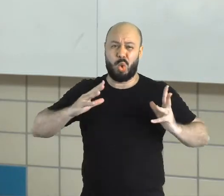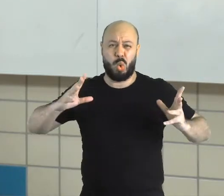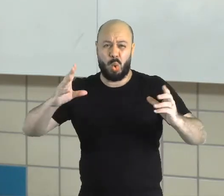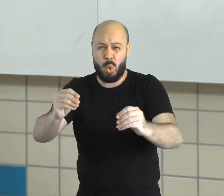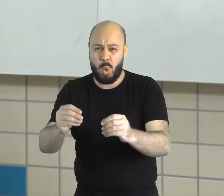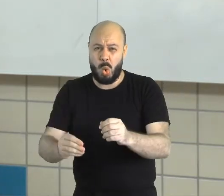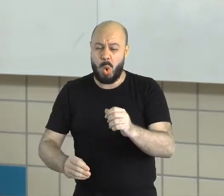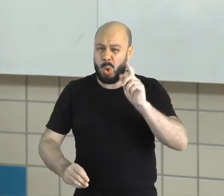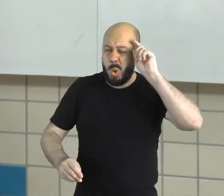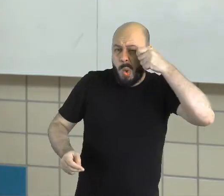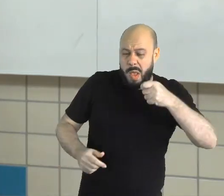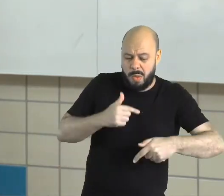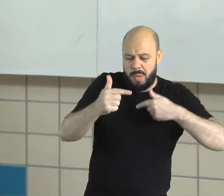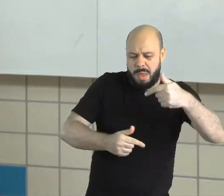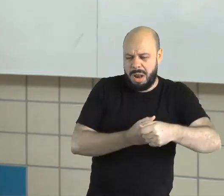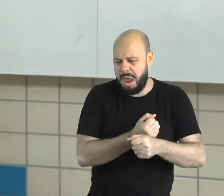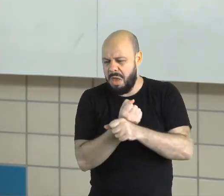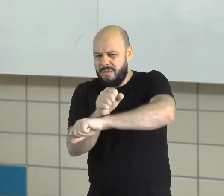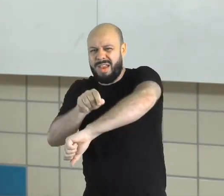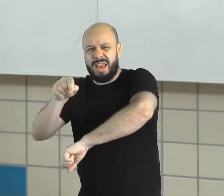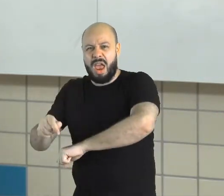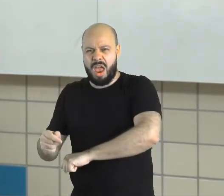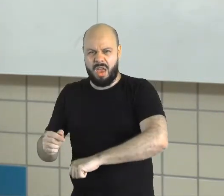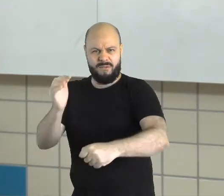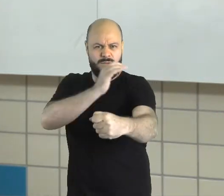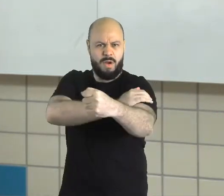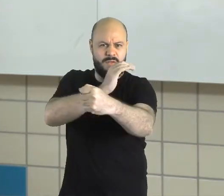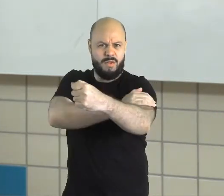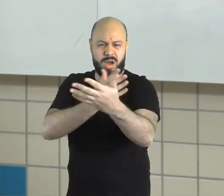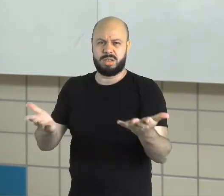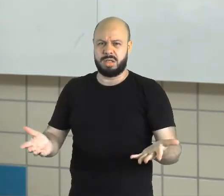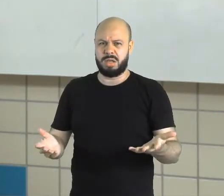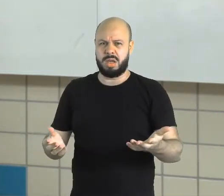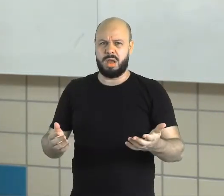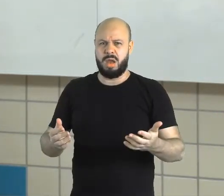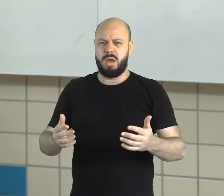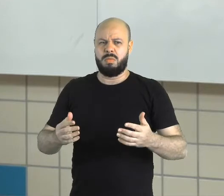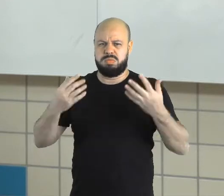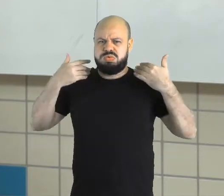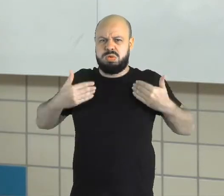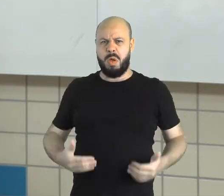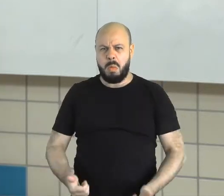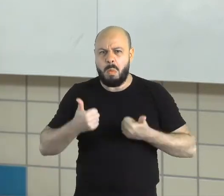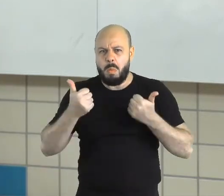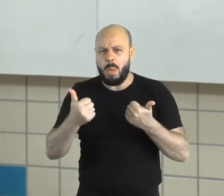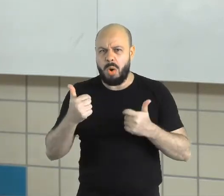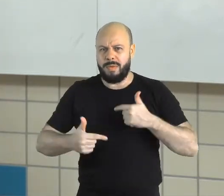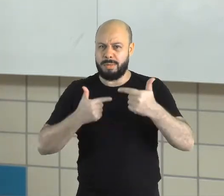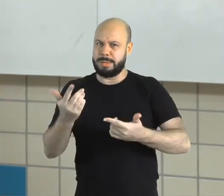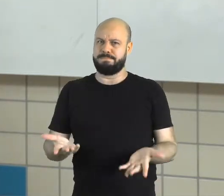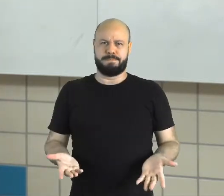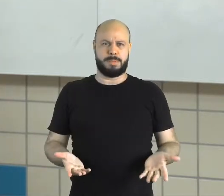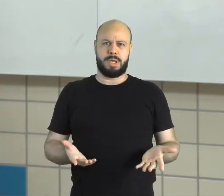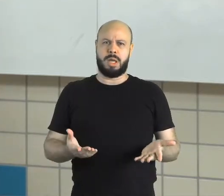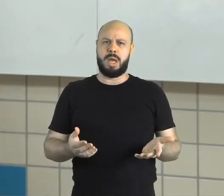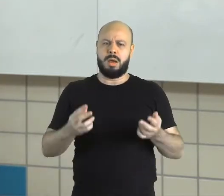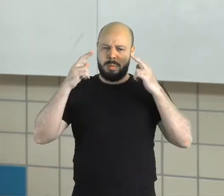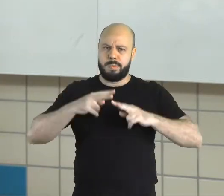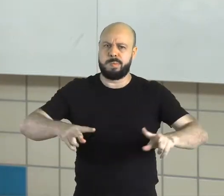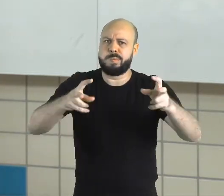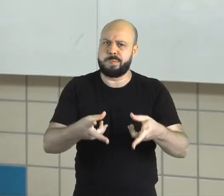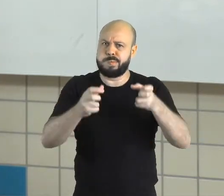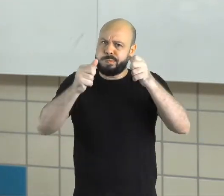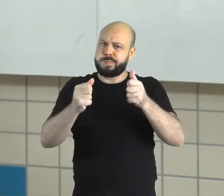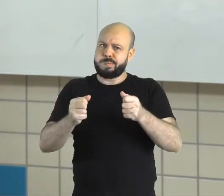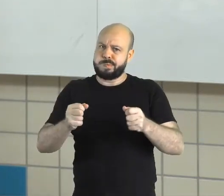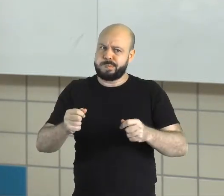que era todo negro africano que tinham condições físicas para poder trabalhar como escravo? Então, nós devemos quebrar essa visão, tá? O